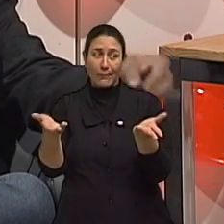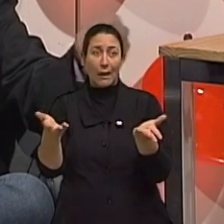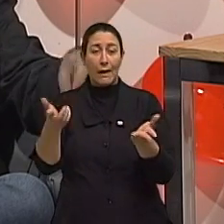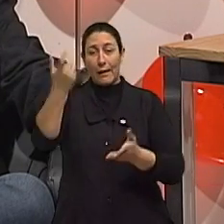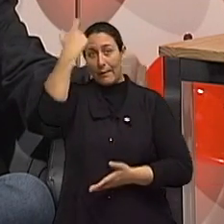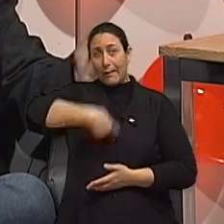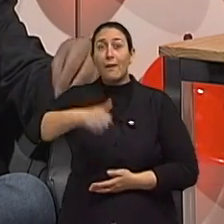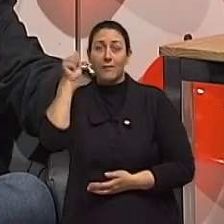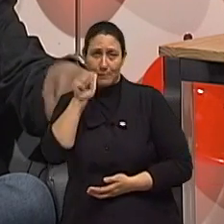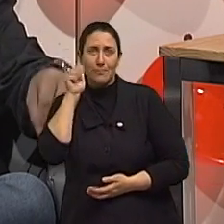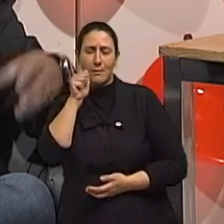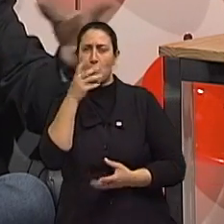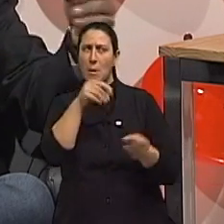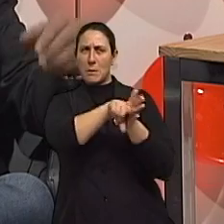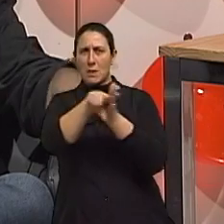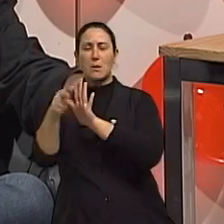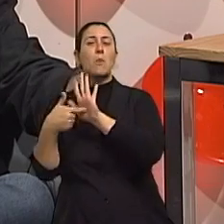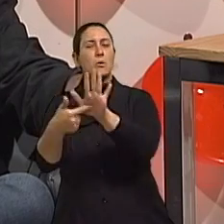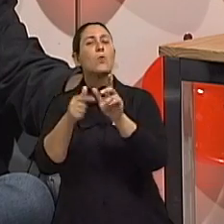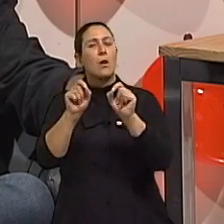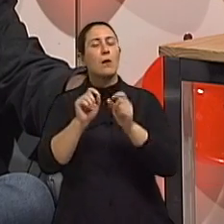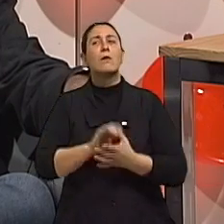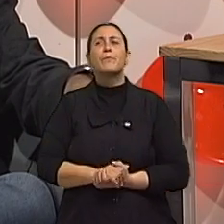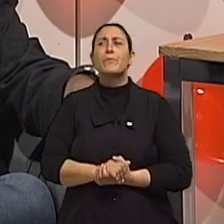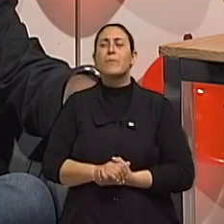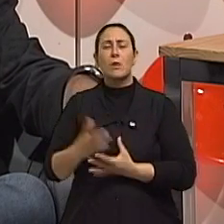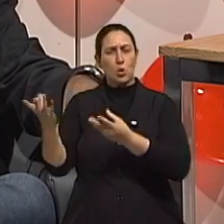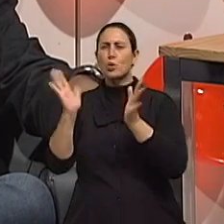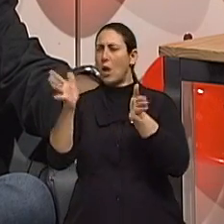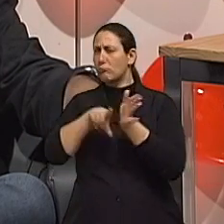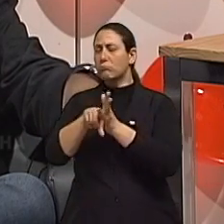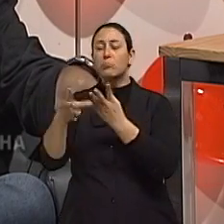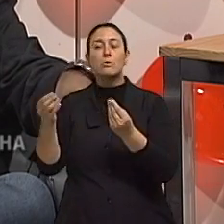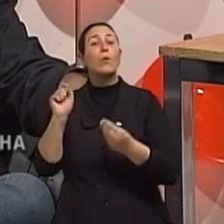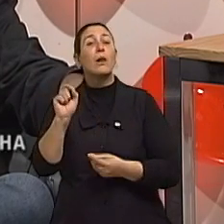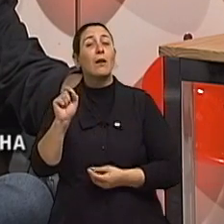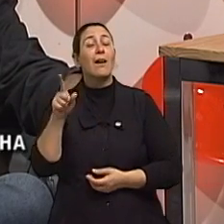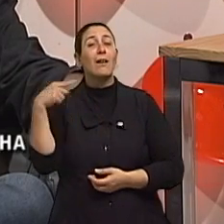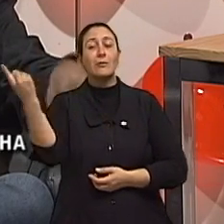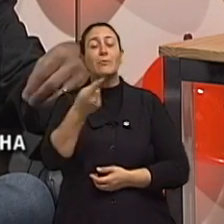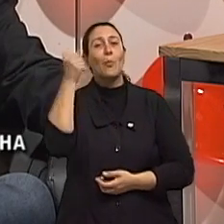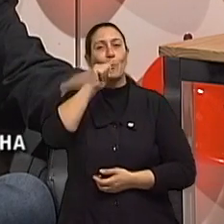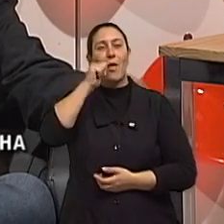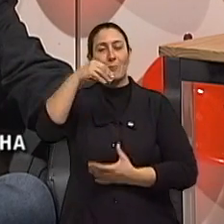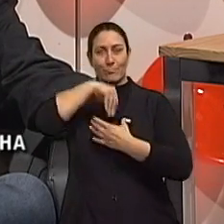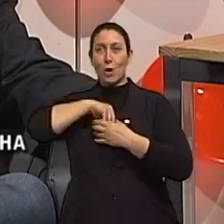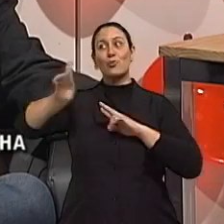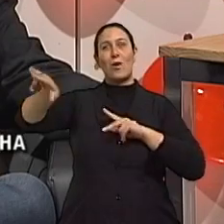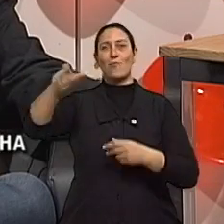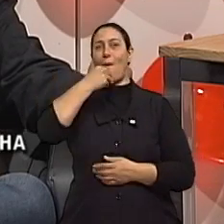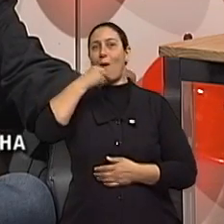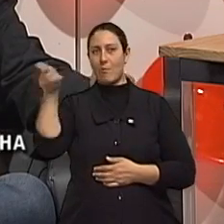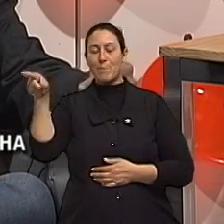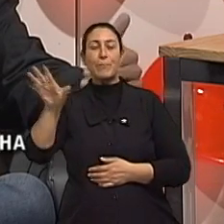e diz isso muito nas pesquisas atuais, Carolina Bassoma que pesquisou muito sobre isso, ele vem mais, ele é diferente do desejo do